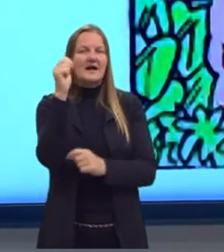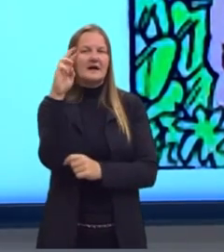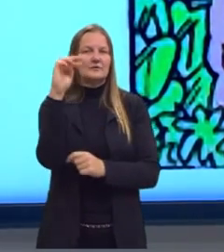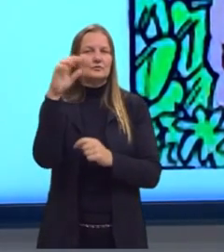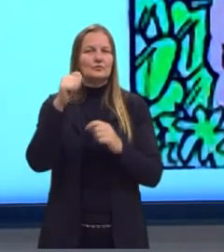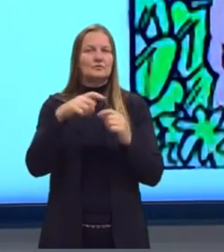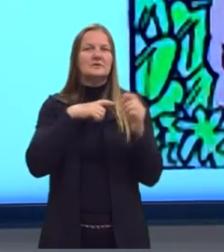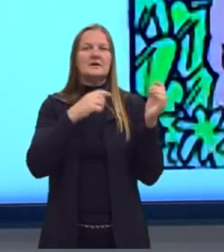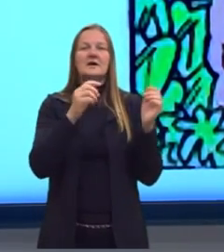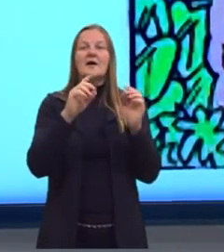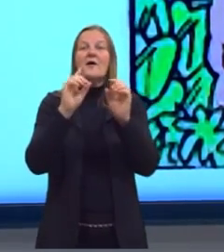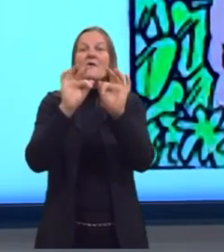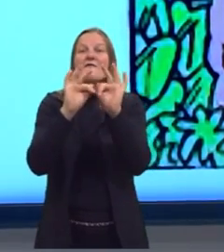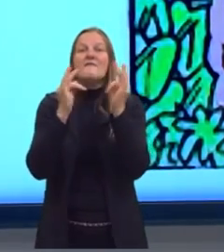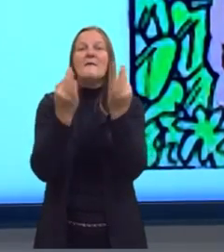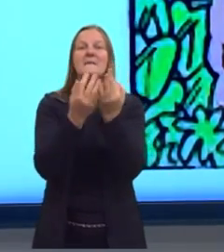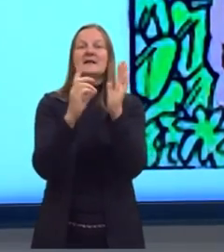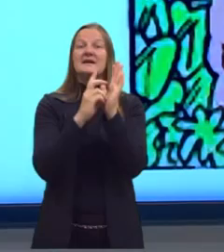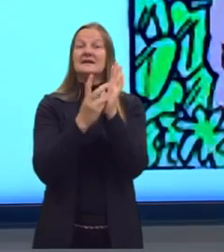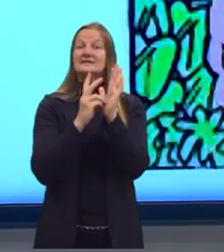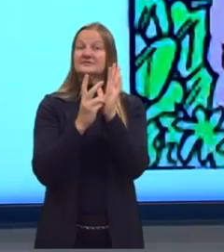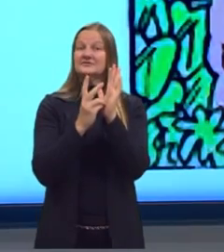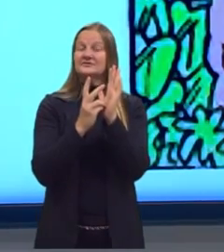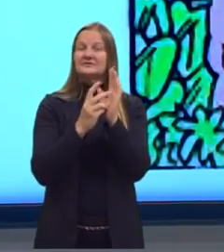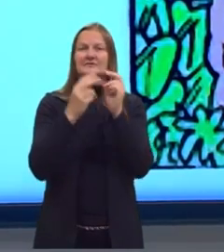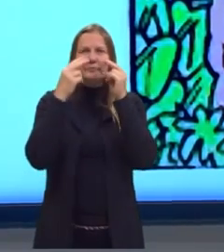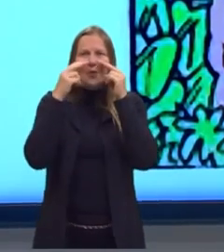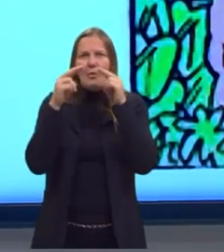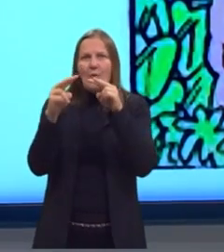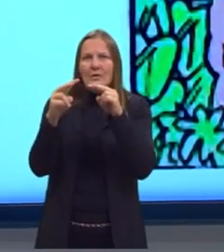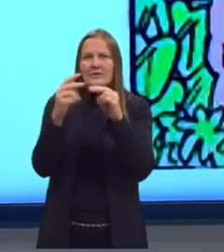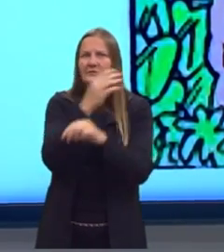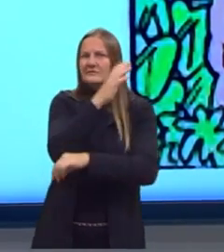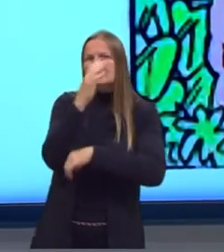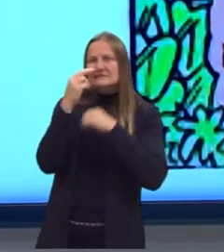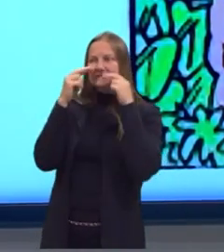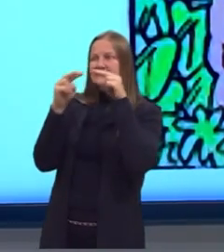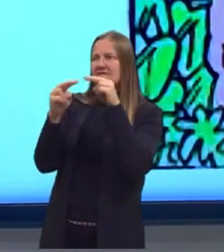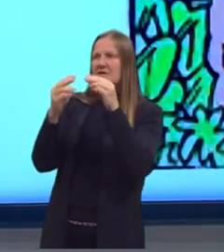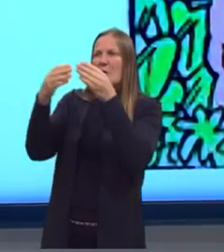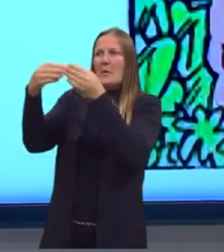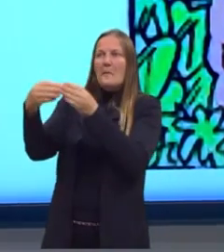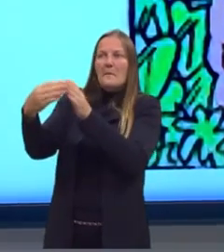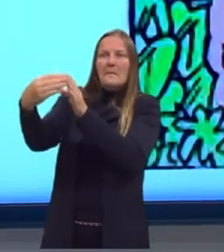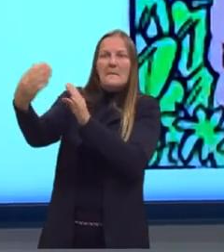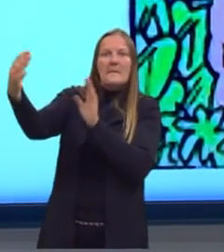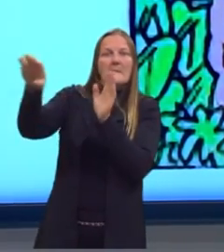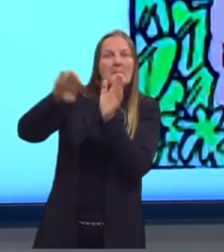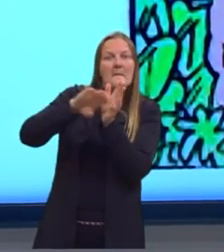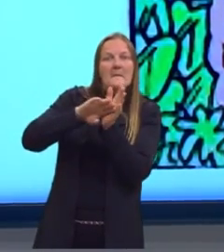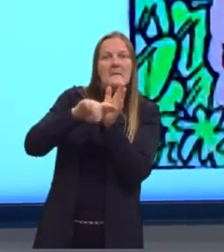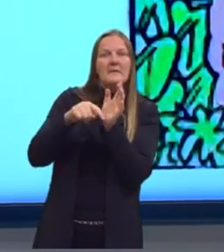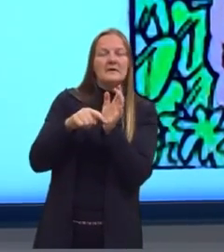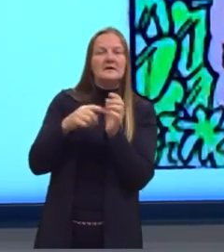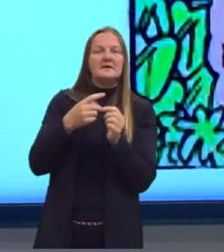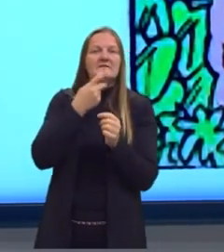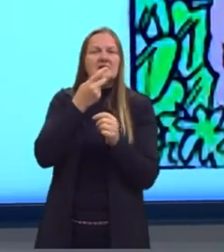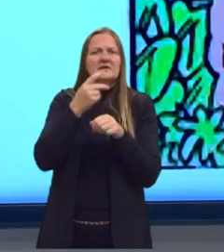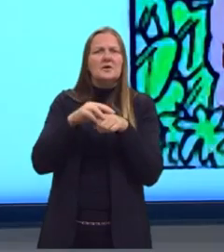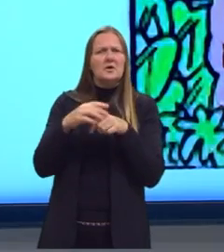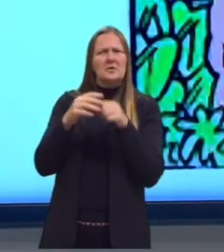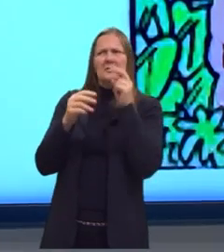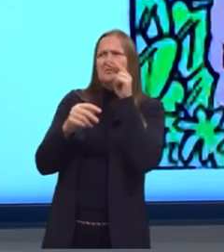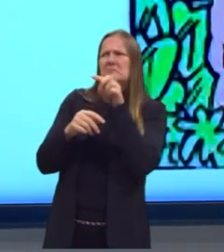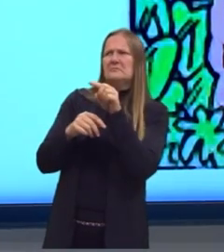família indígena no meio do mato, vendo as caravelas, provavelmente portuguesas, chegando. E eles estão dizendo, bom,